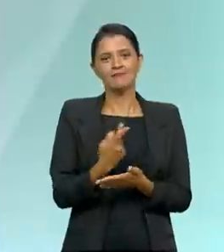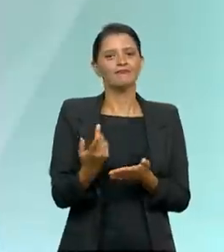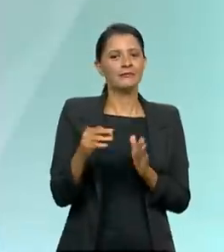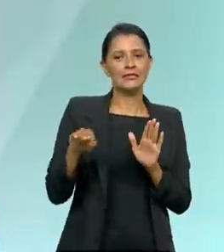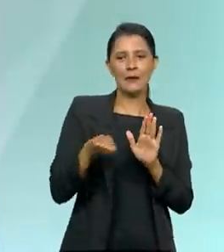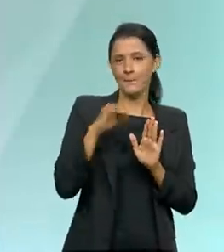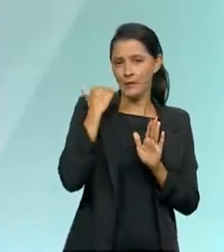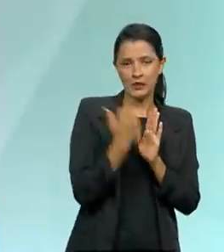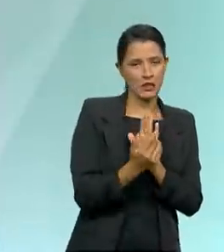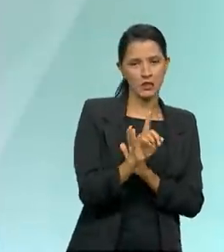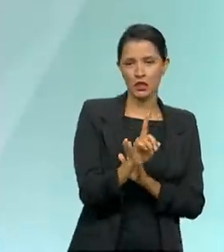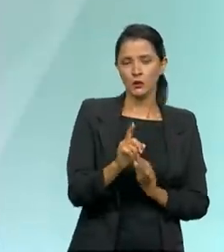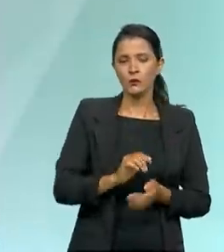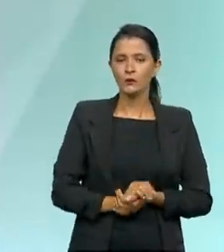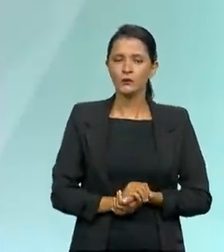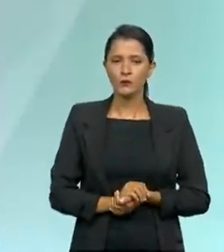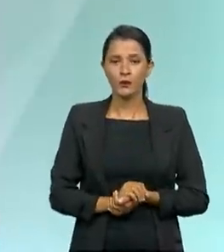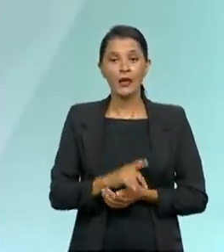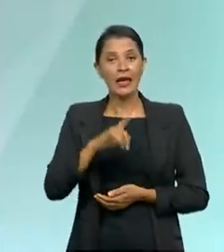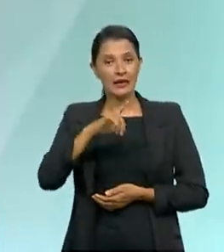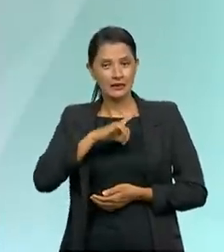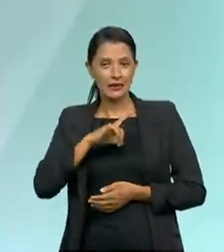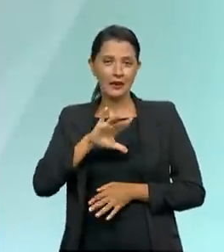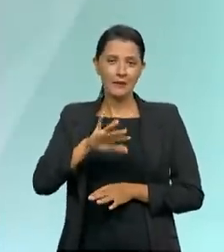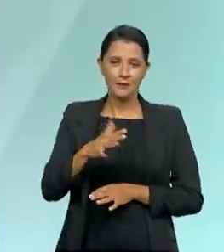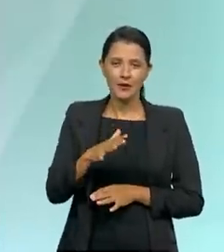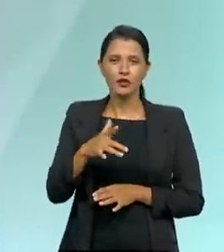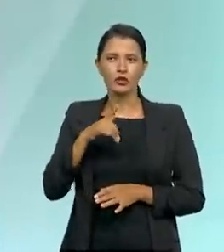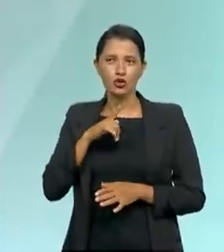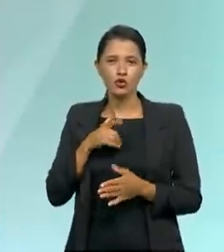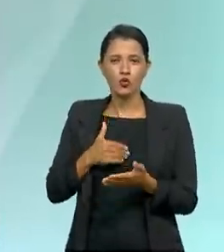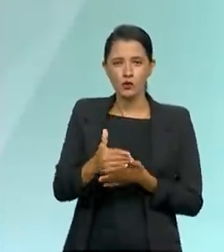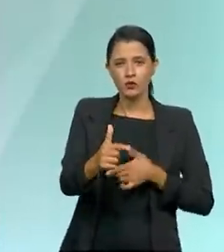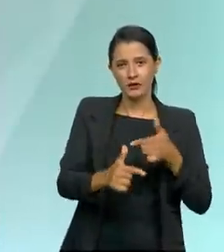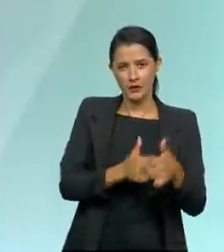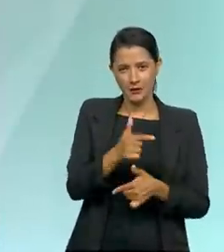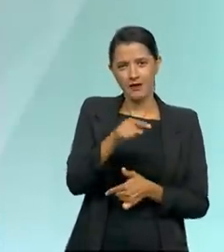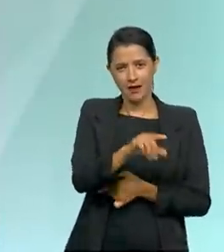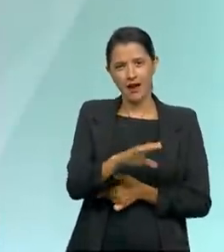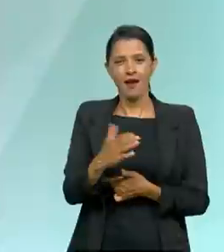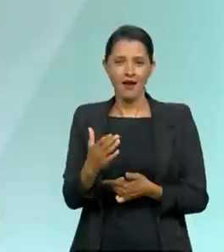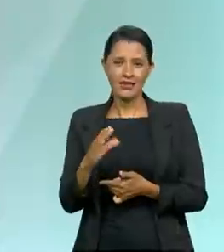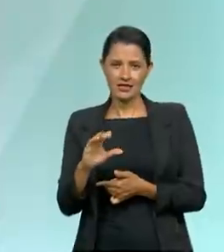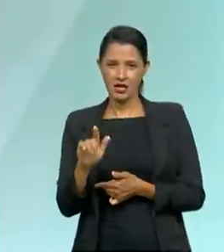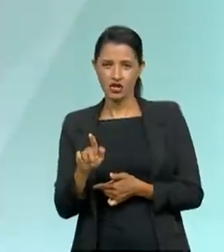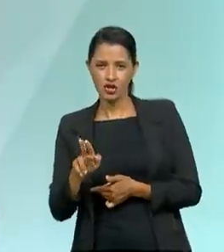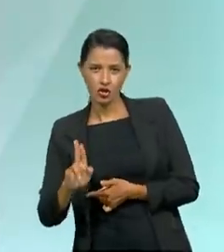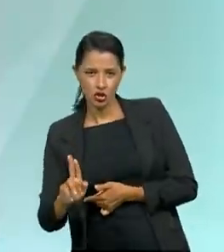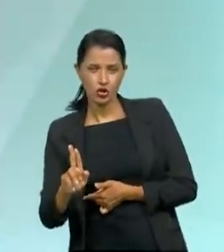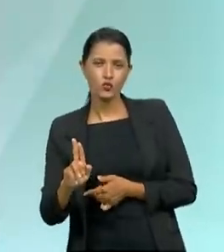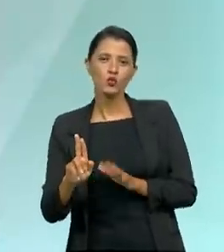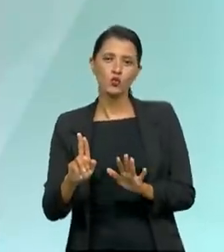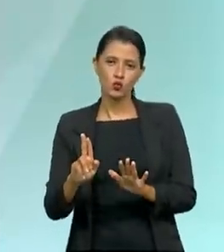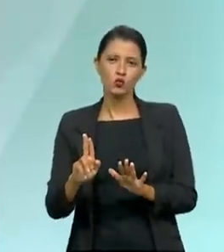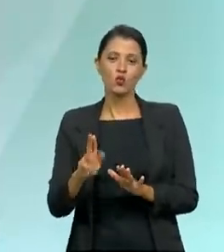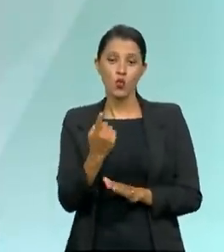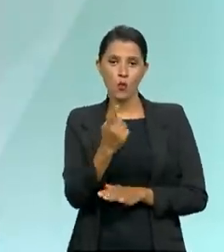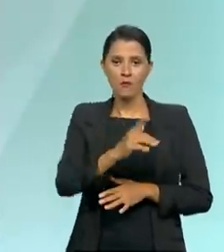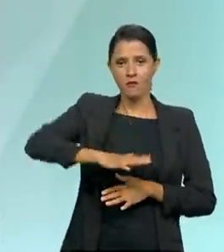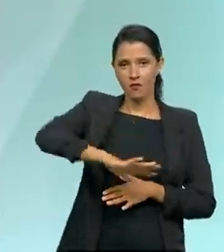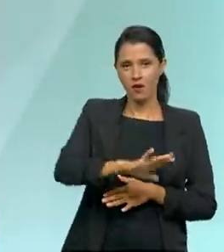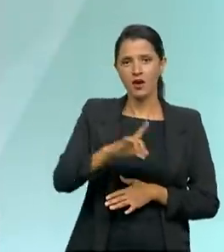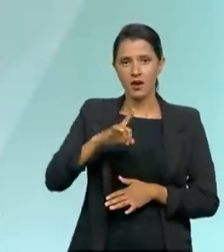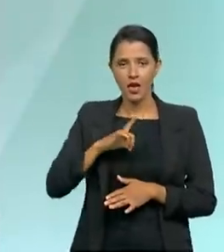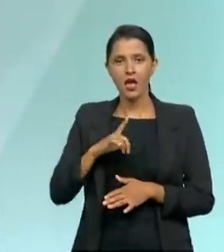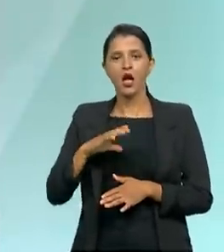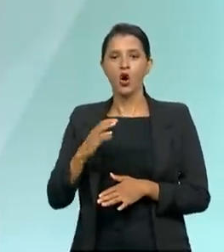Olha, nós temos aí uma média. Nós começamos a atuar com essa organização da CGU. Uma das áreas da CGU é a